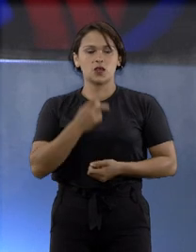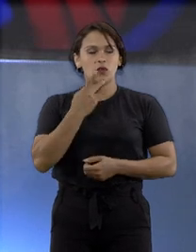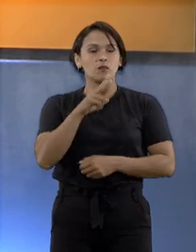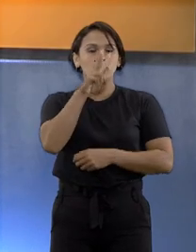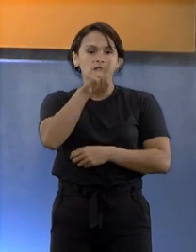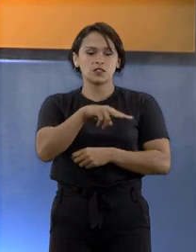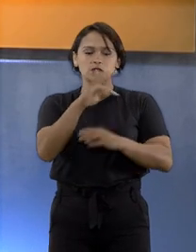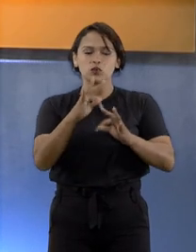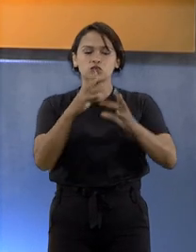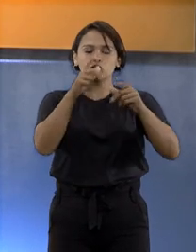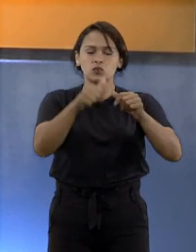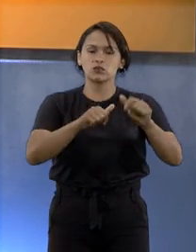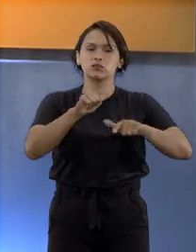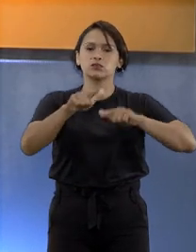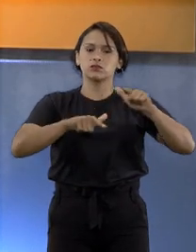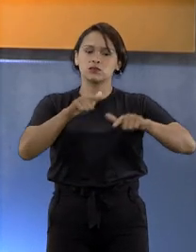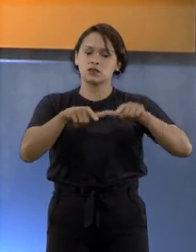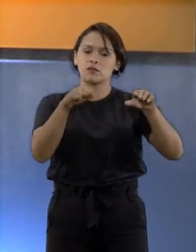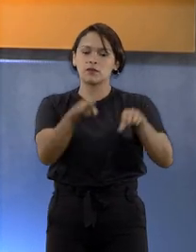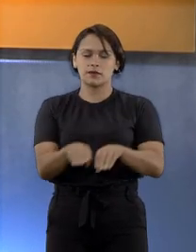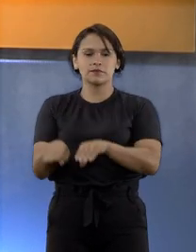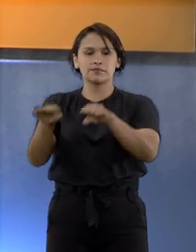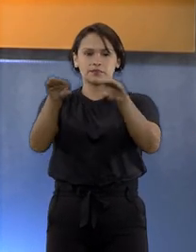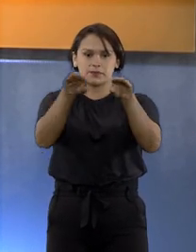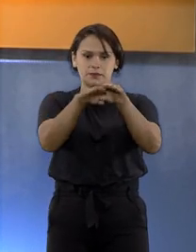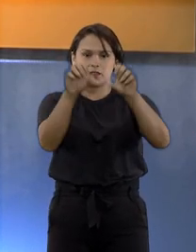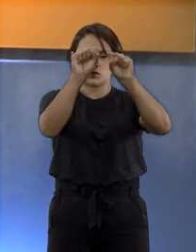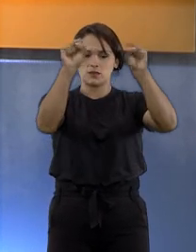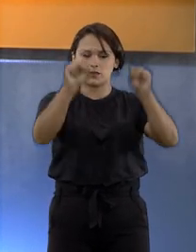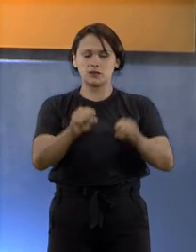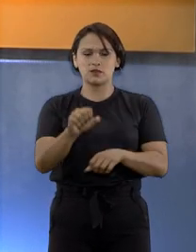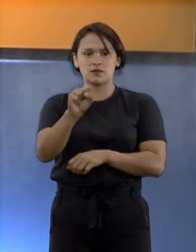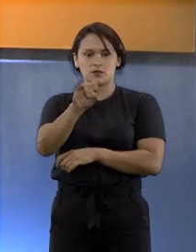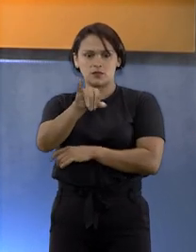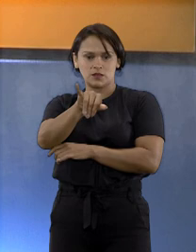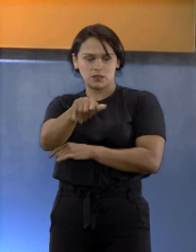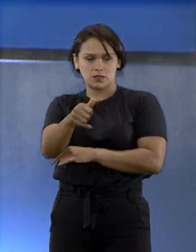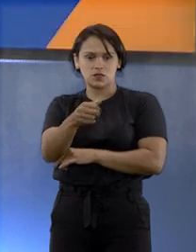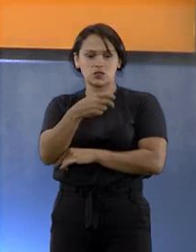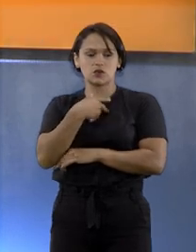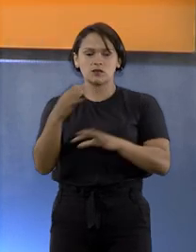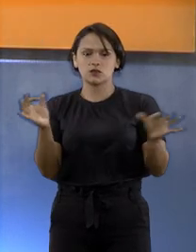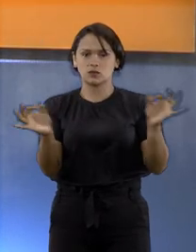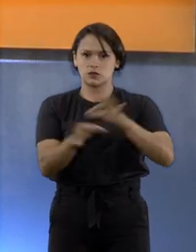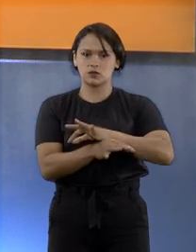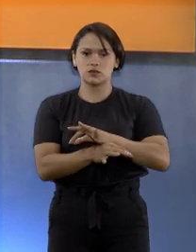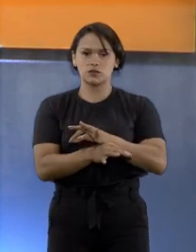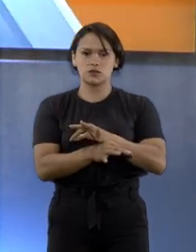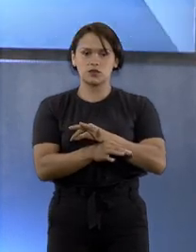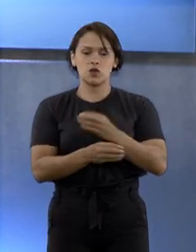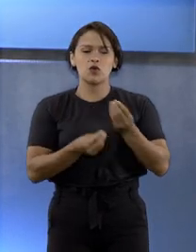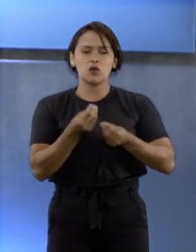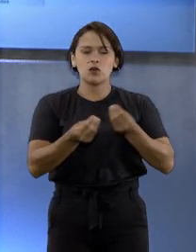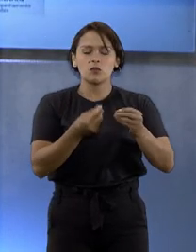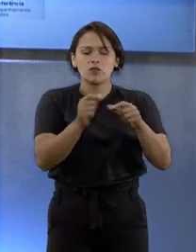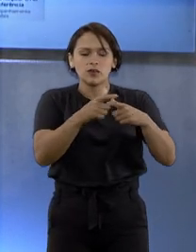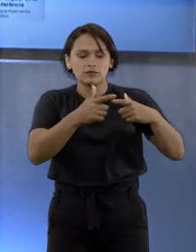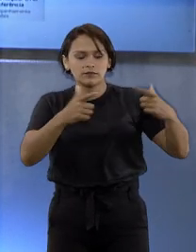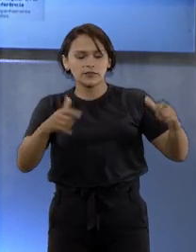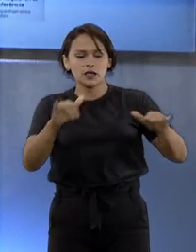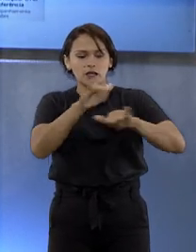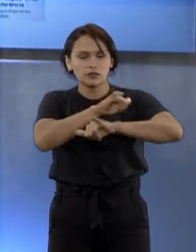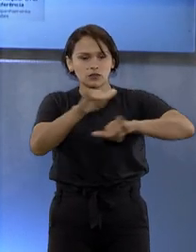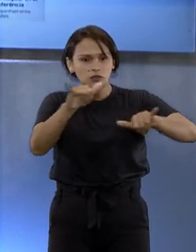Como você viu, todos os trabalhos de restabelecimento dos sistemas do STJ foram concluídos. Como foi